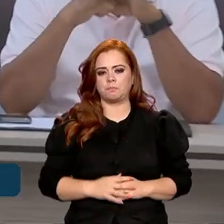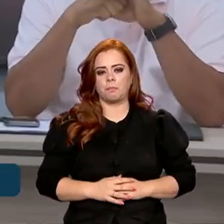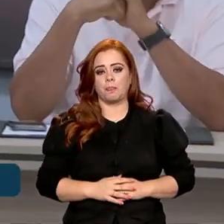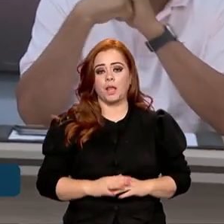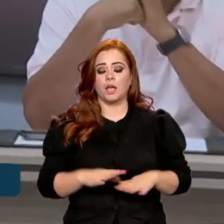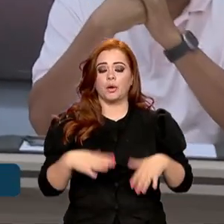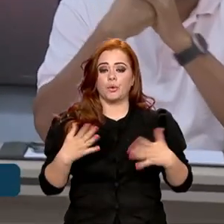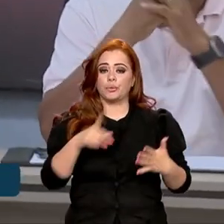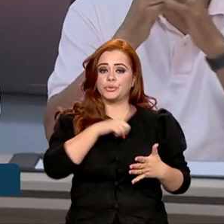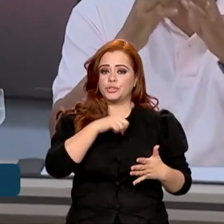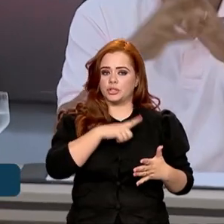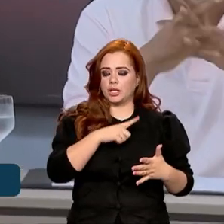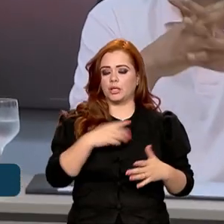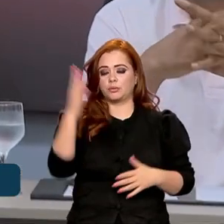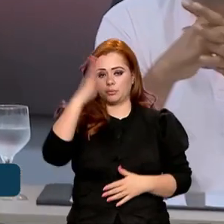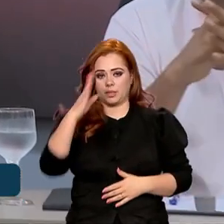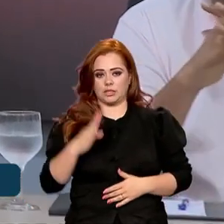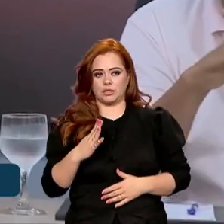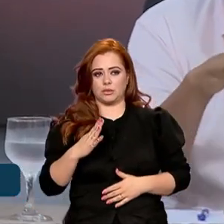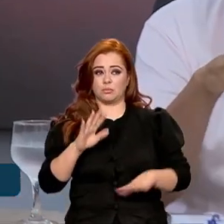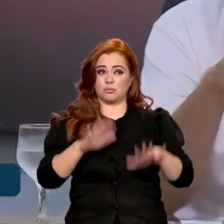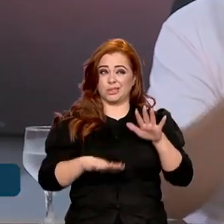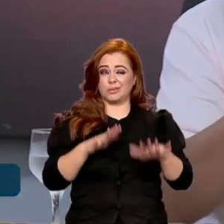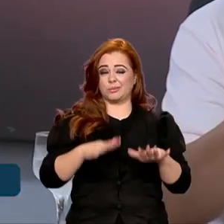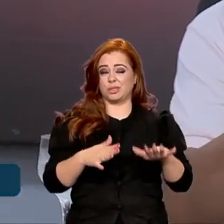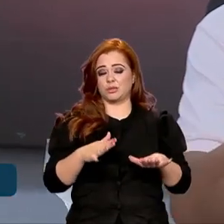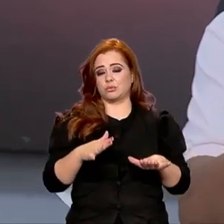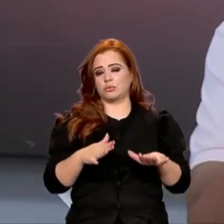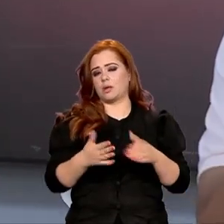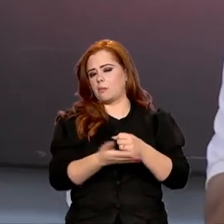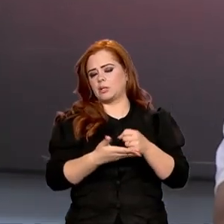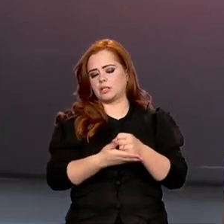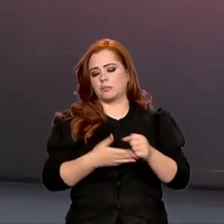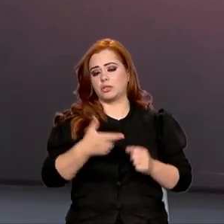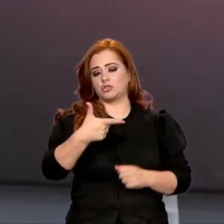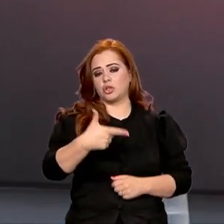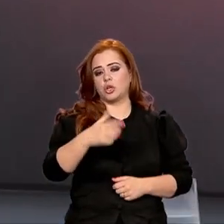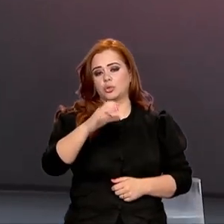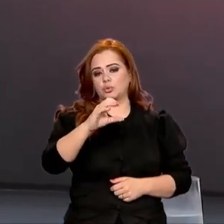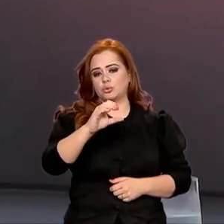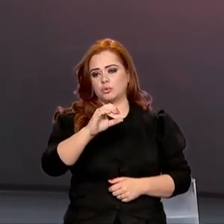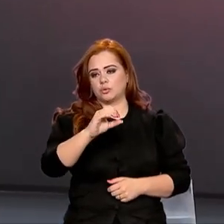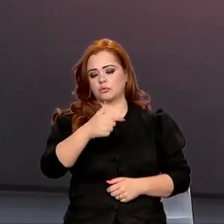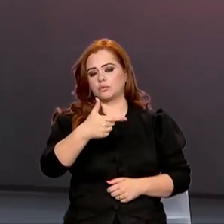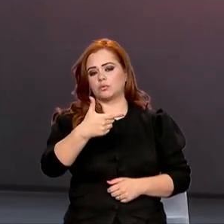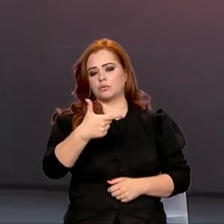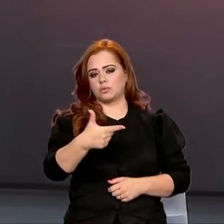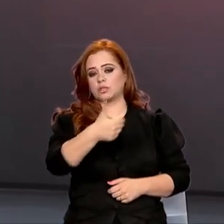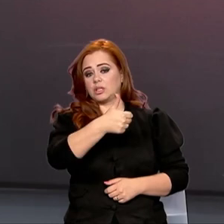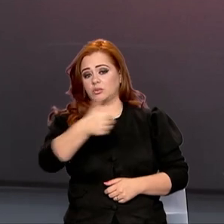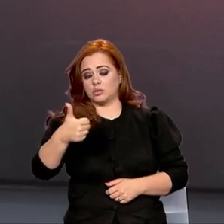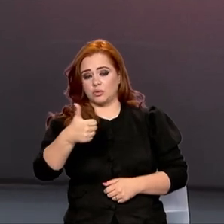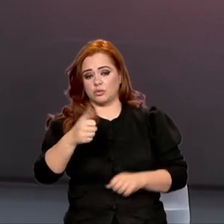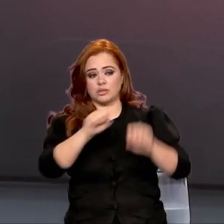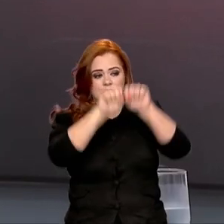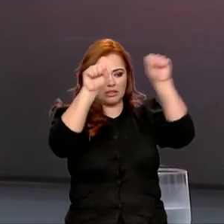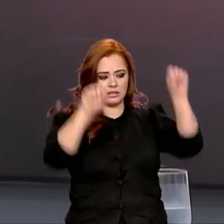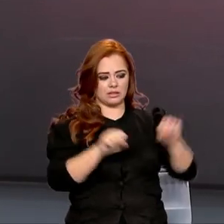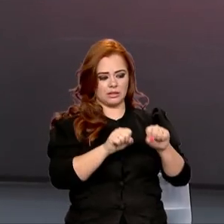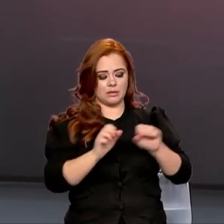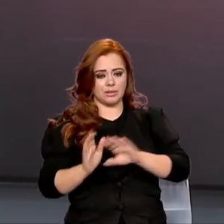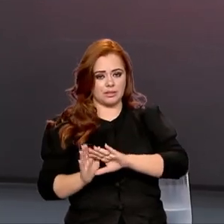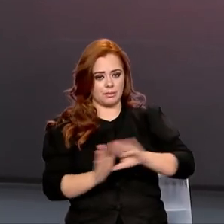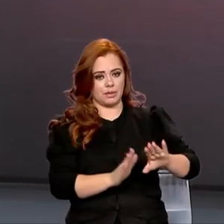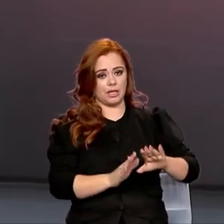Existem hoje, no Brasil, cerca de 200, basicamente, 211 sistemas isolados, mais a ilha de